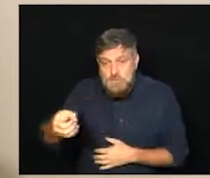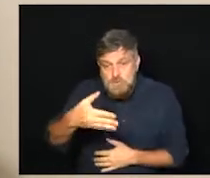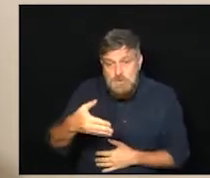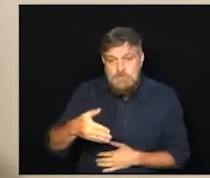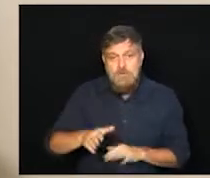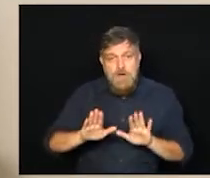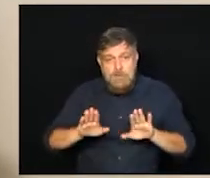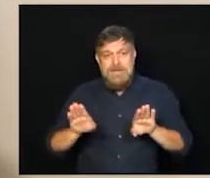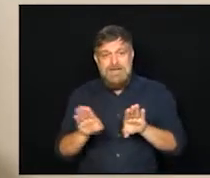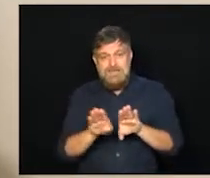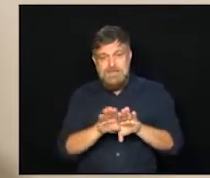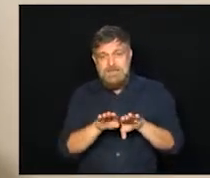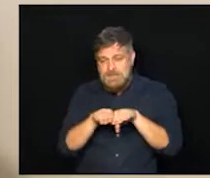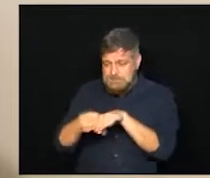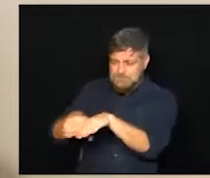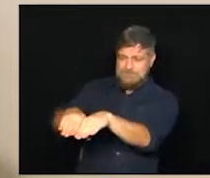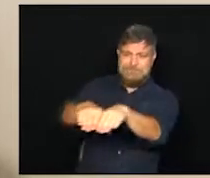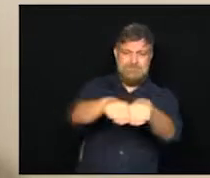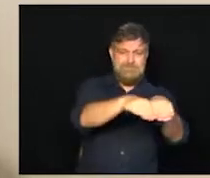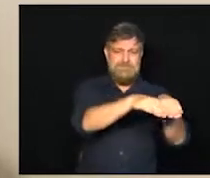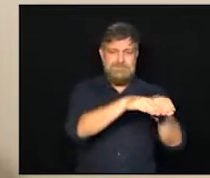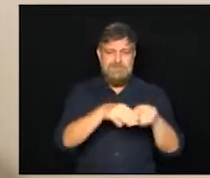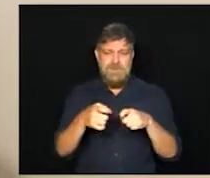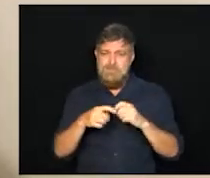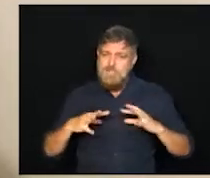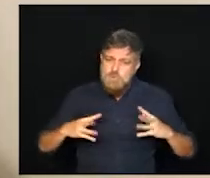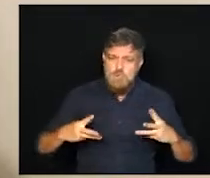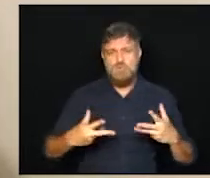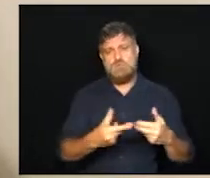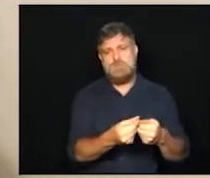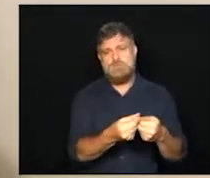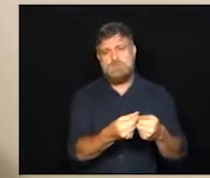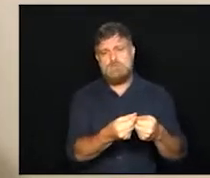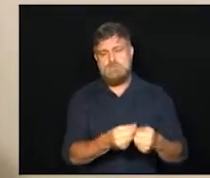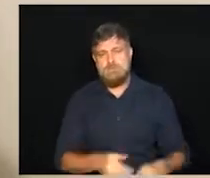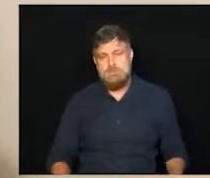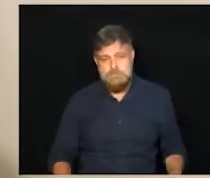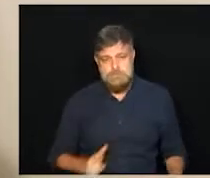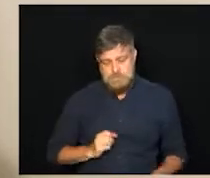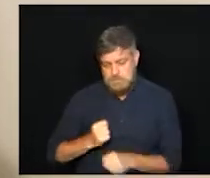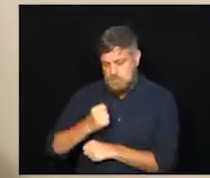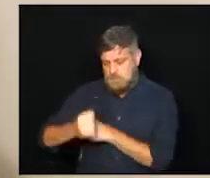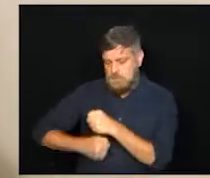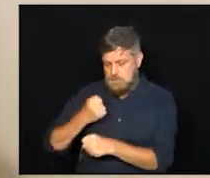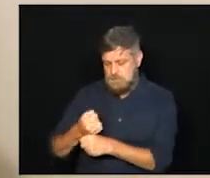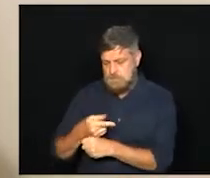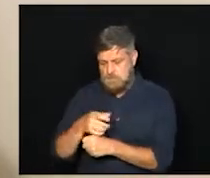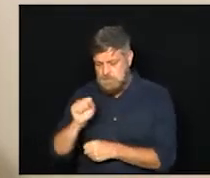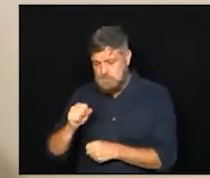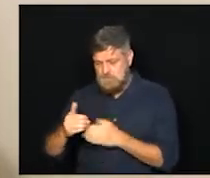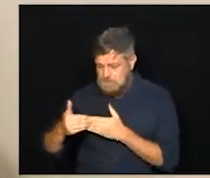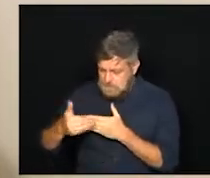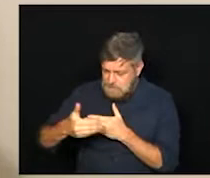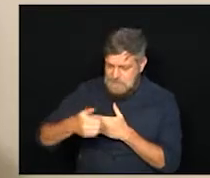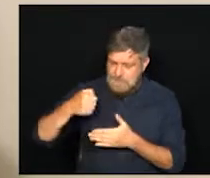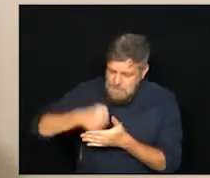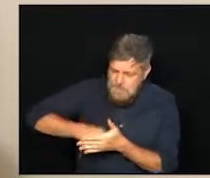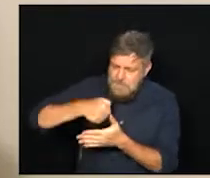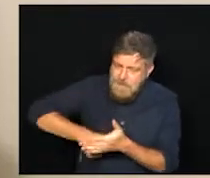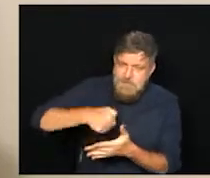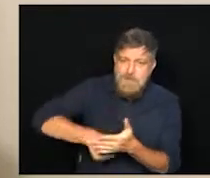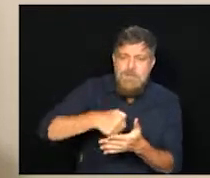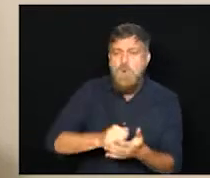sim que iguale isso a todos os médicos da cidade. Desde 2018, nós estamos reivindicando